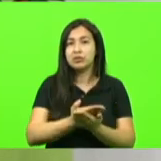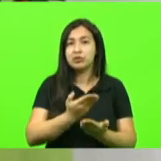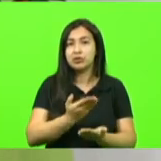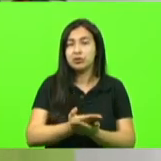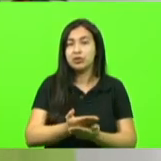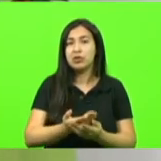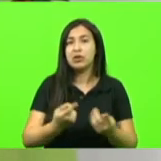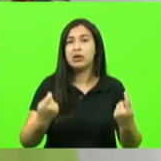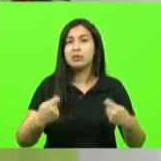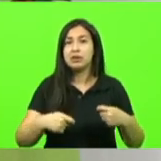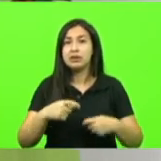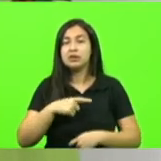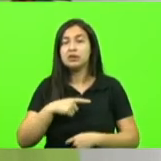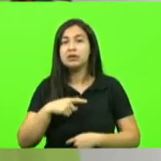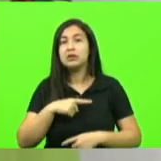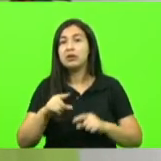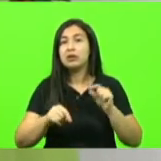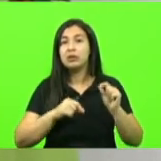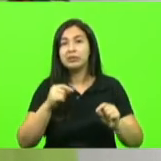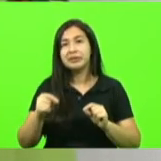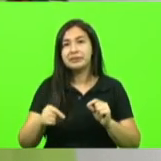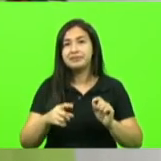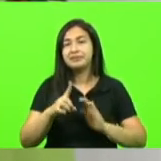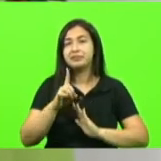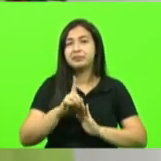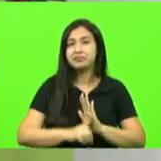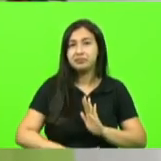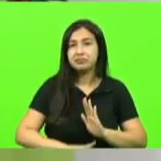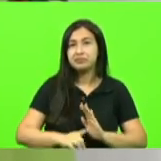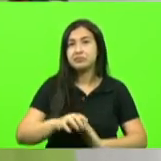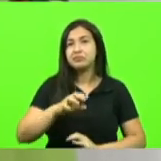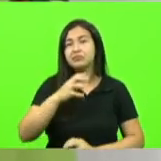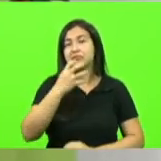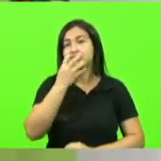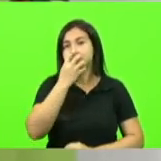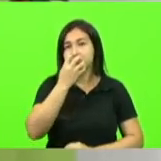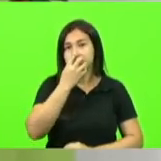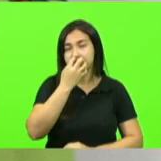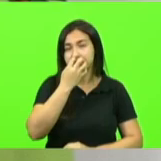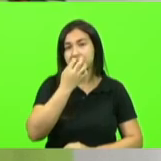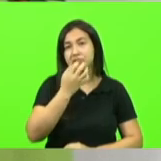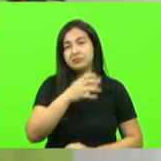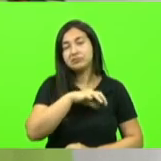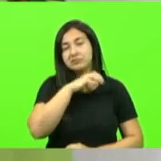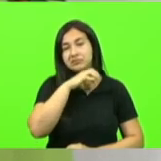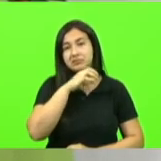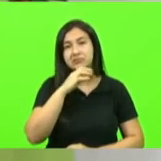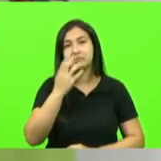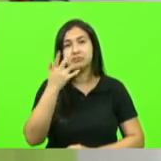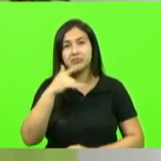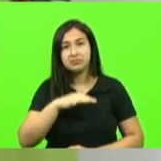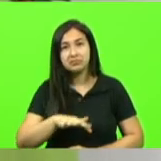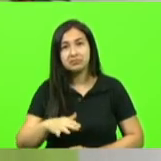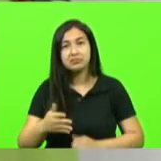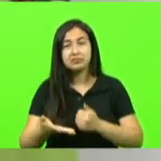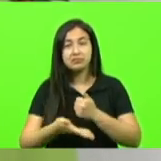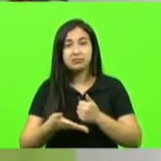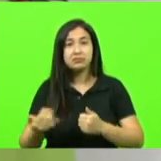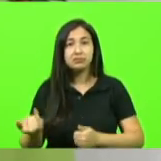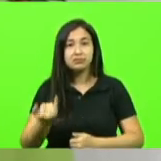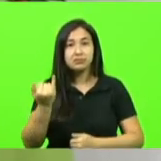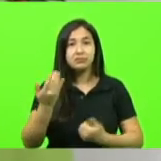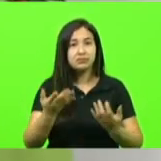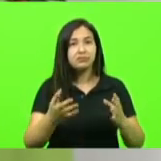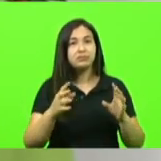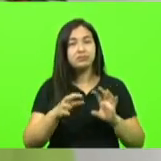por exemplo o direito dos animais para as crianças a base é importante o senhor sancionou parabéns